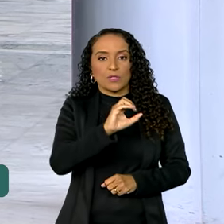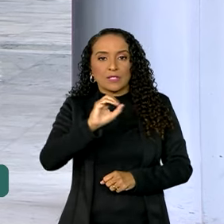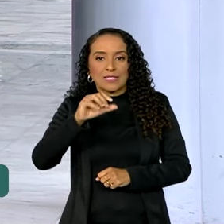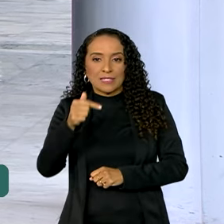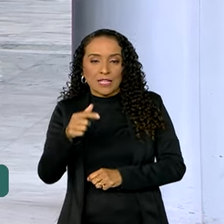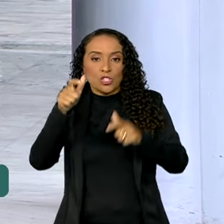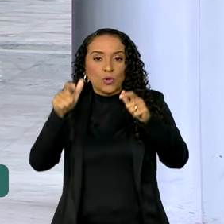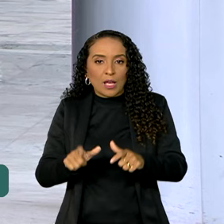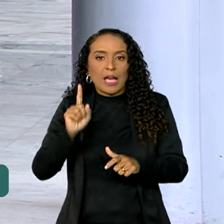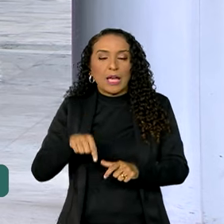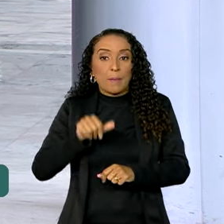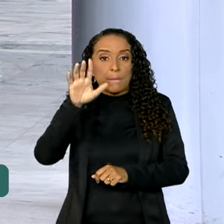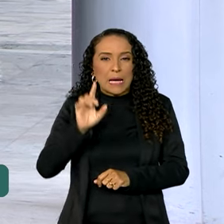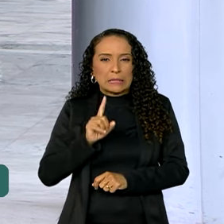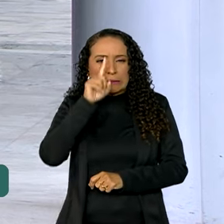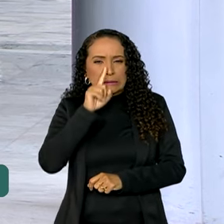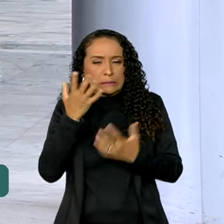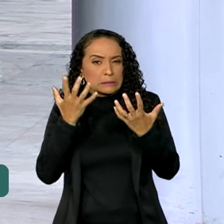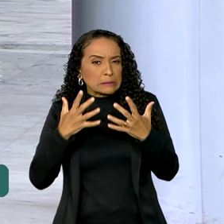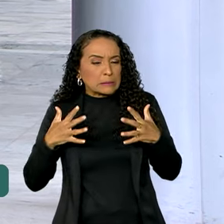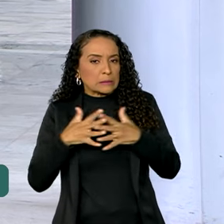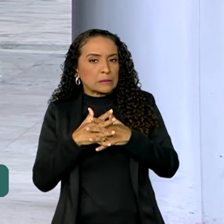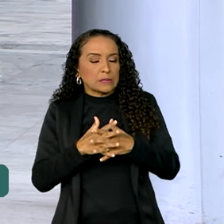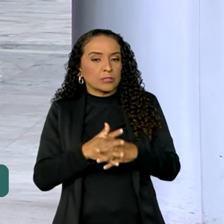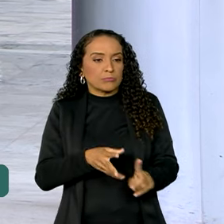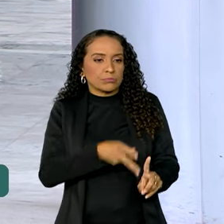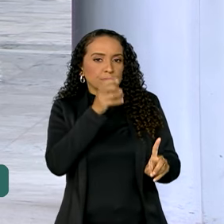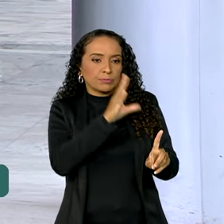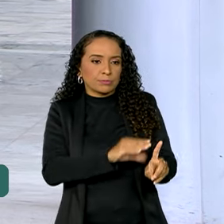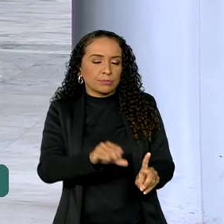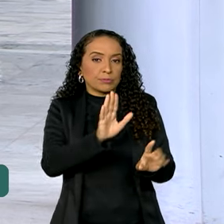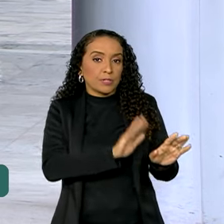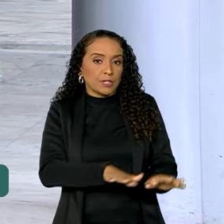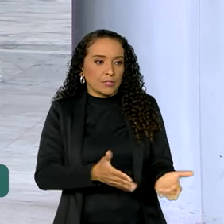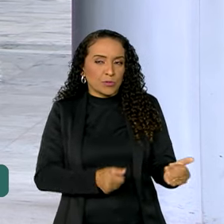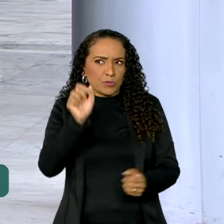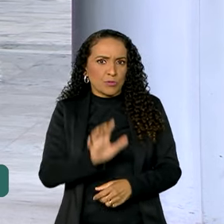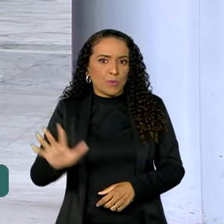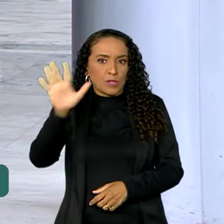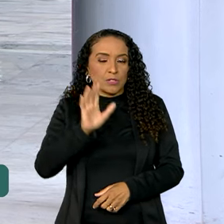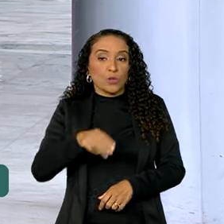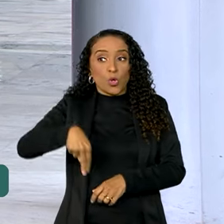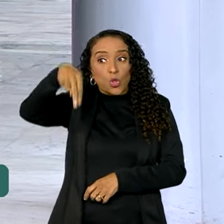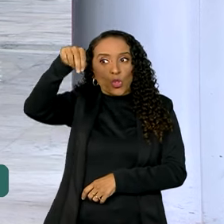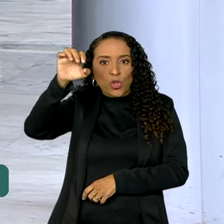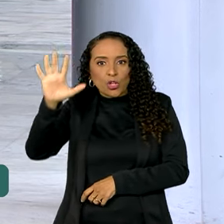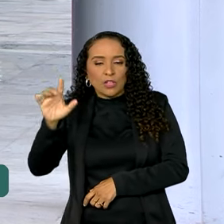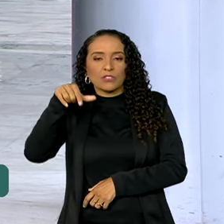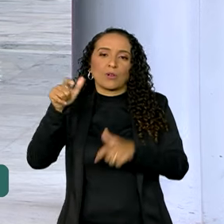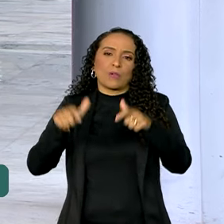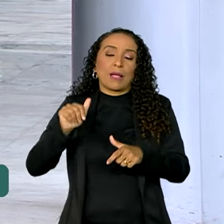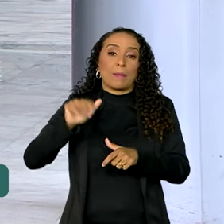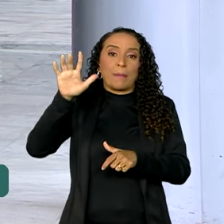pontos são considerados os mais críticos para a exploração sexual de crianças e adolescentes em todo o país. E o Nordeste é a região que